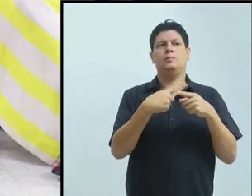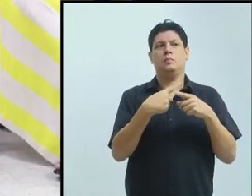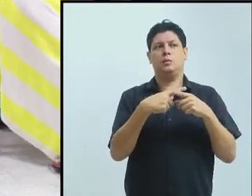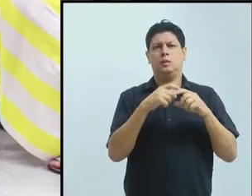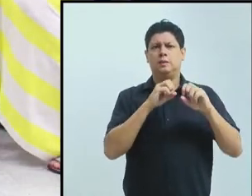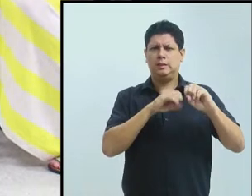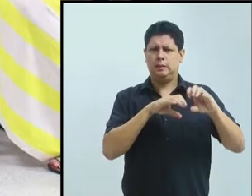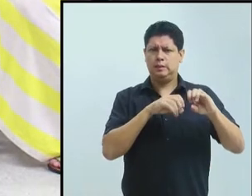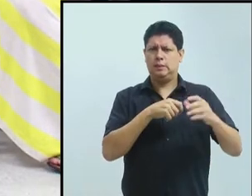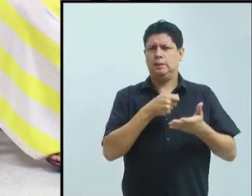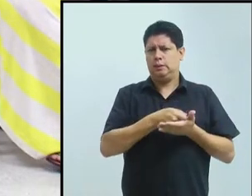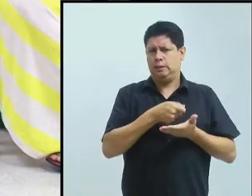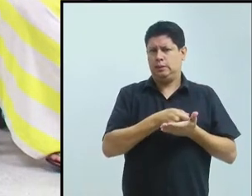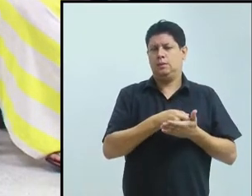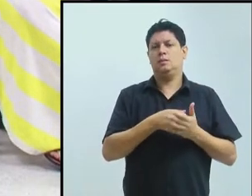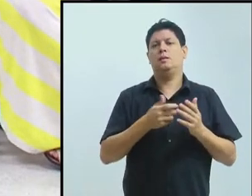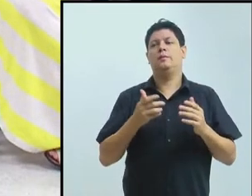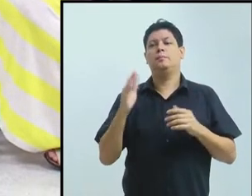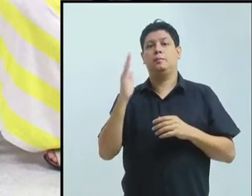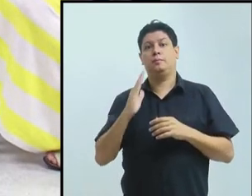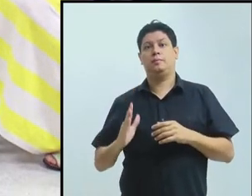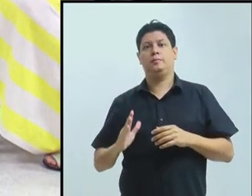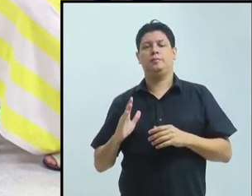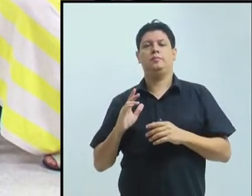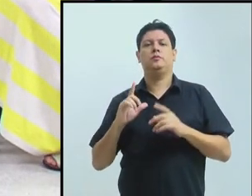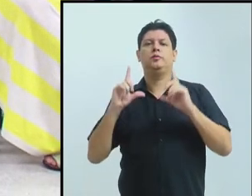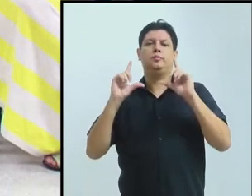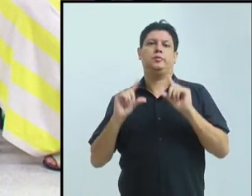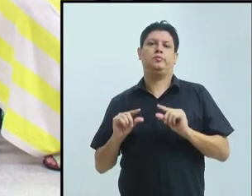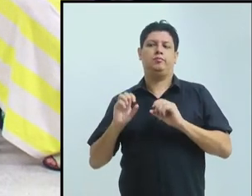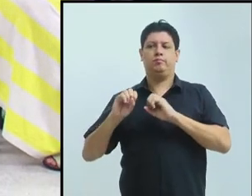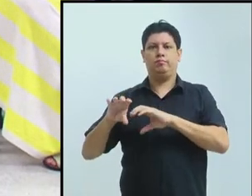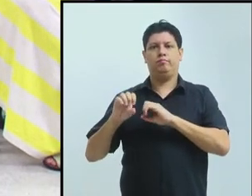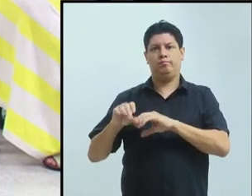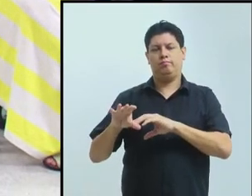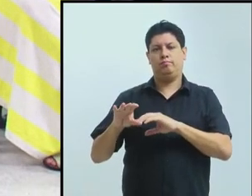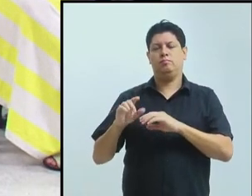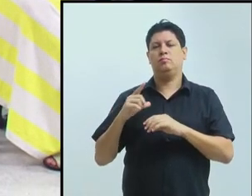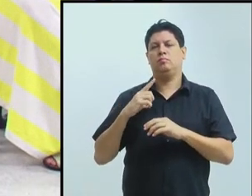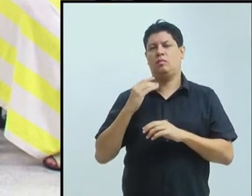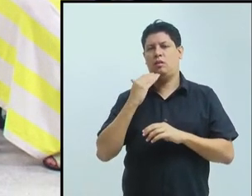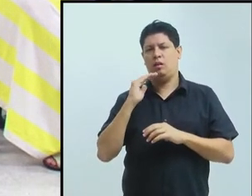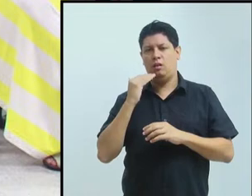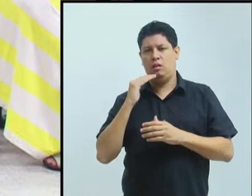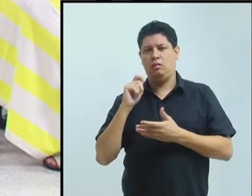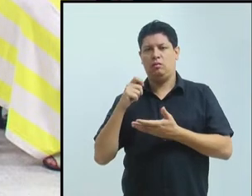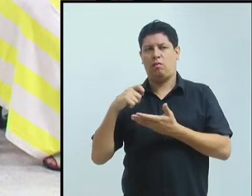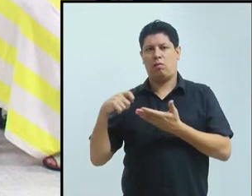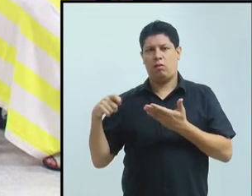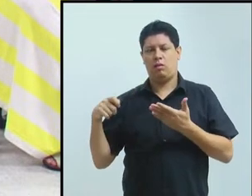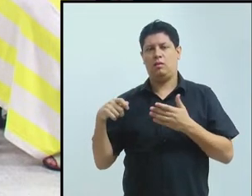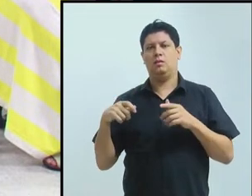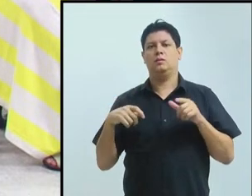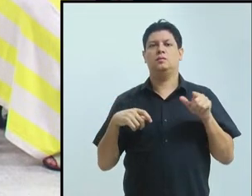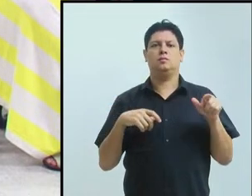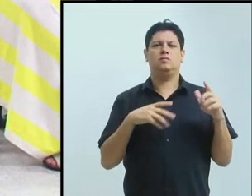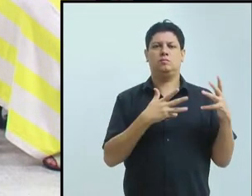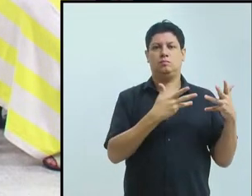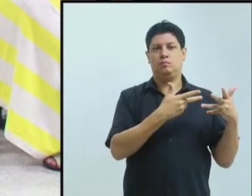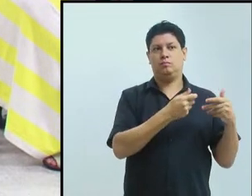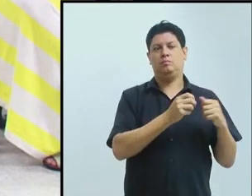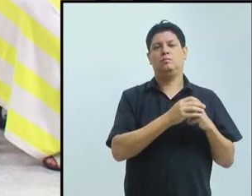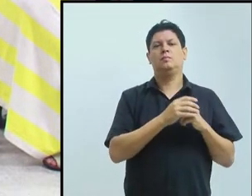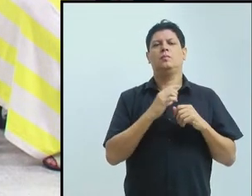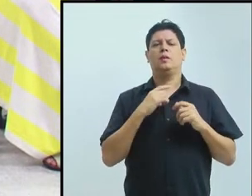até ensino médio, até na universidade a gente pega isso. Então são pequenas diferenças, mas que ficam o tempo todo expondo a